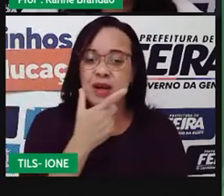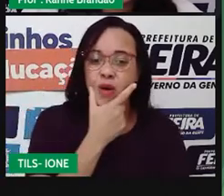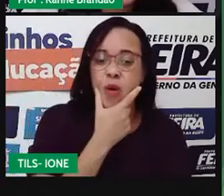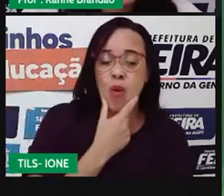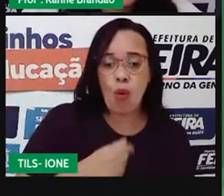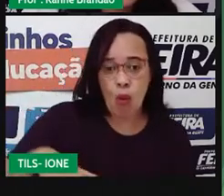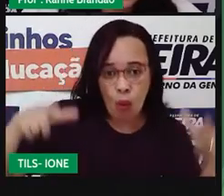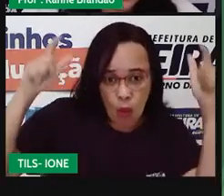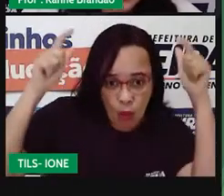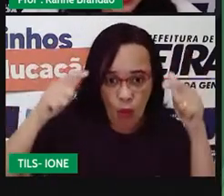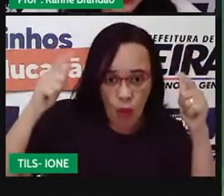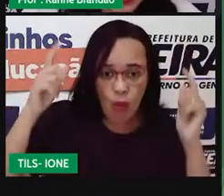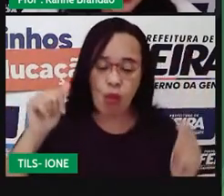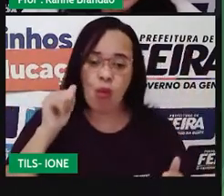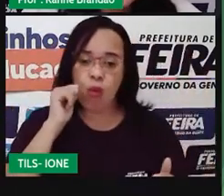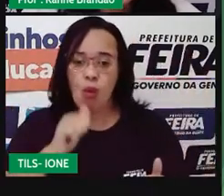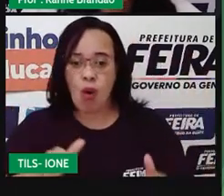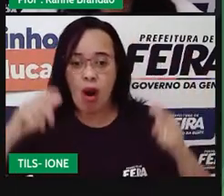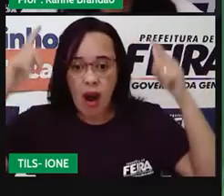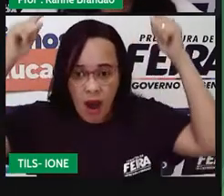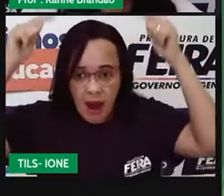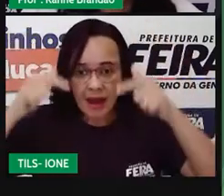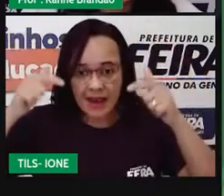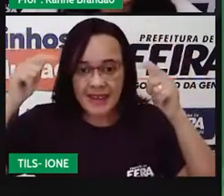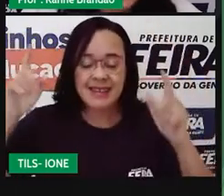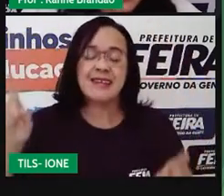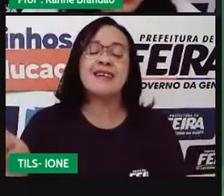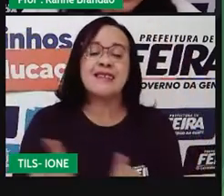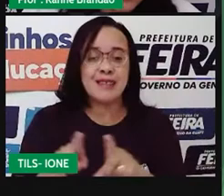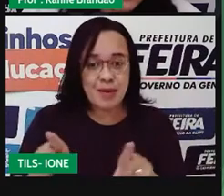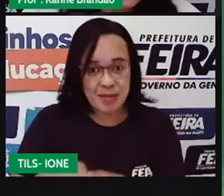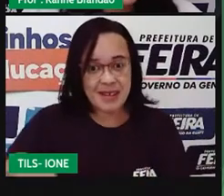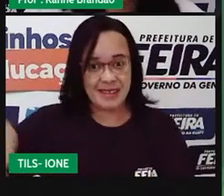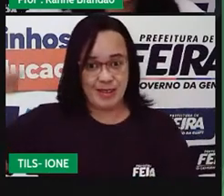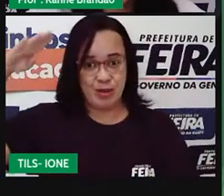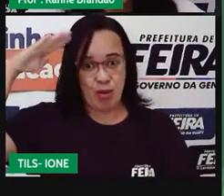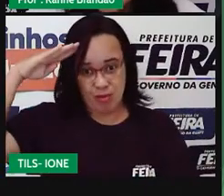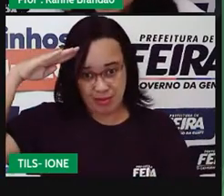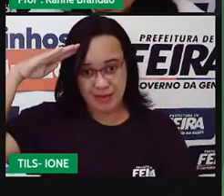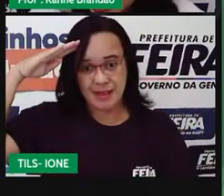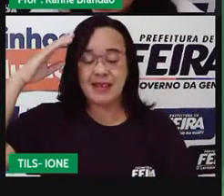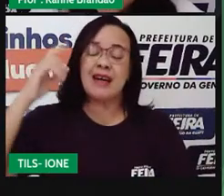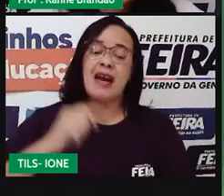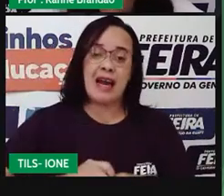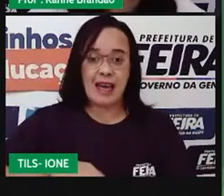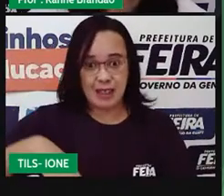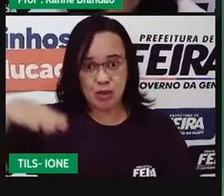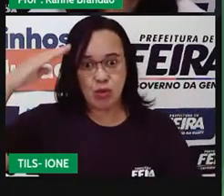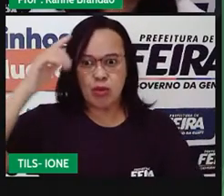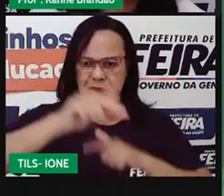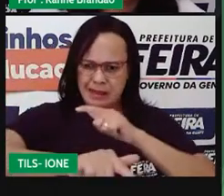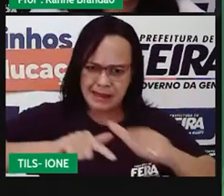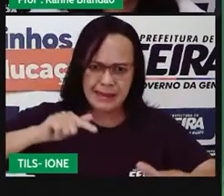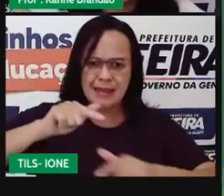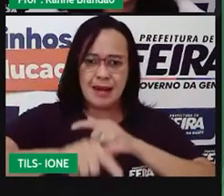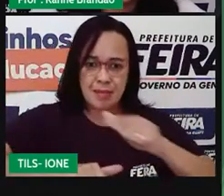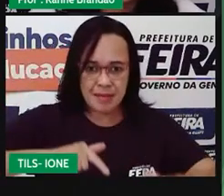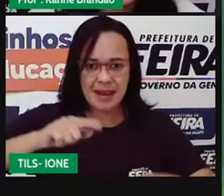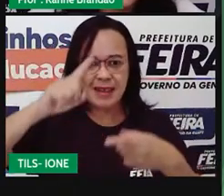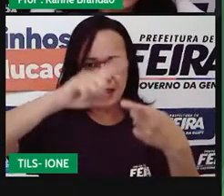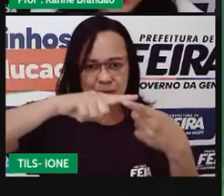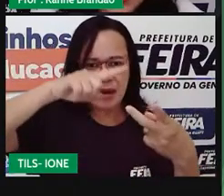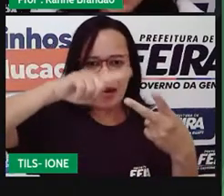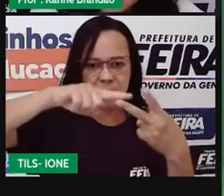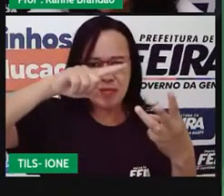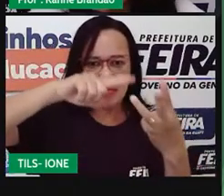Tem a fase reprodutora alada, né? Tem os soldados, os operários, tá? Então, a gente vê uma